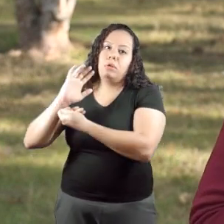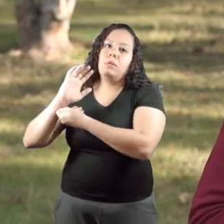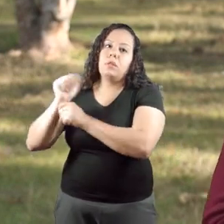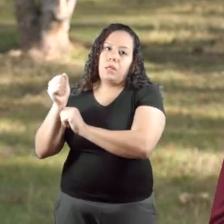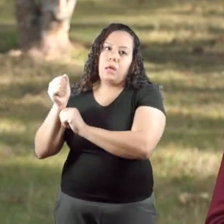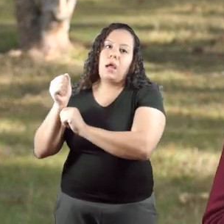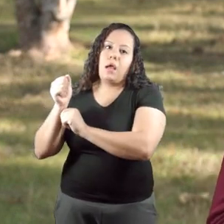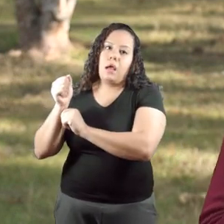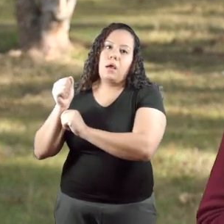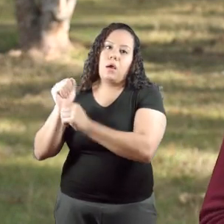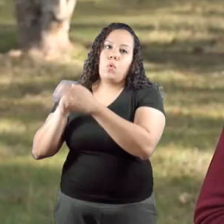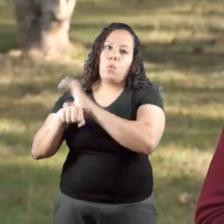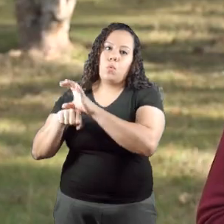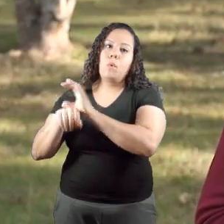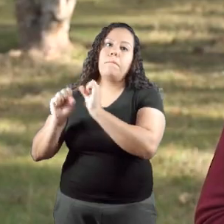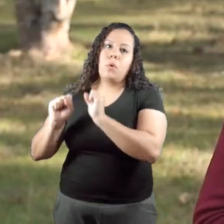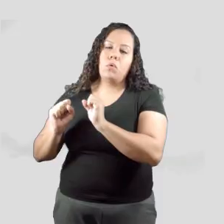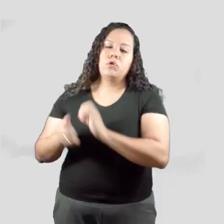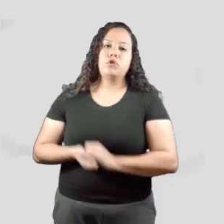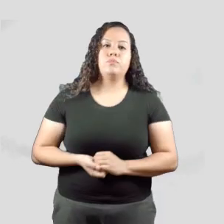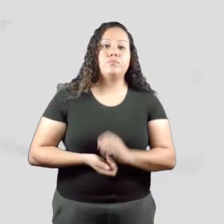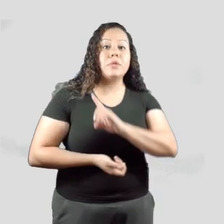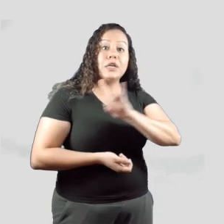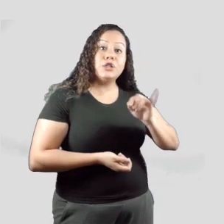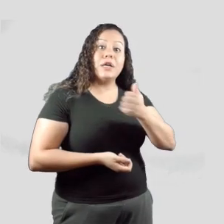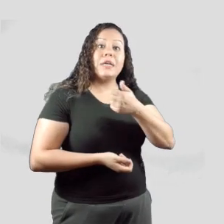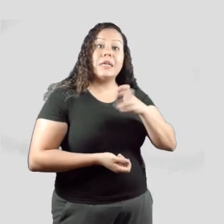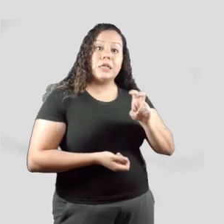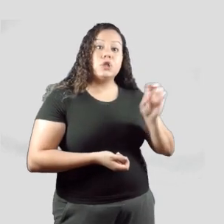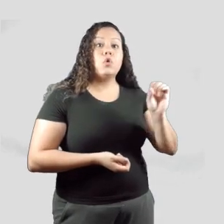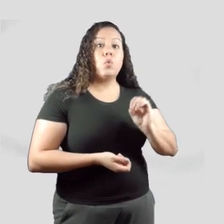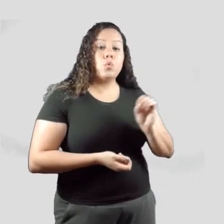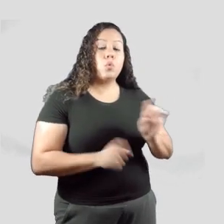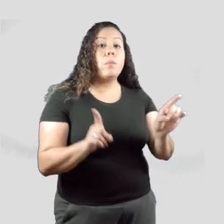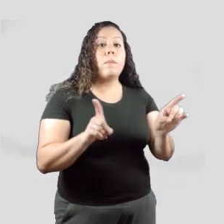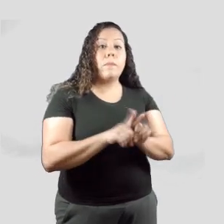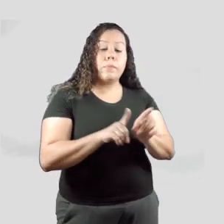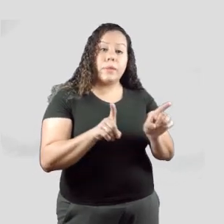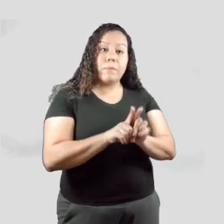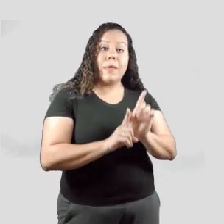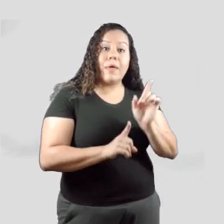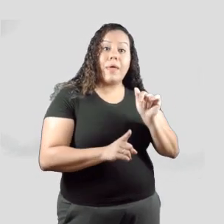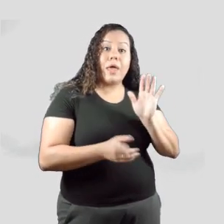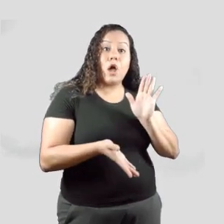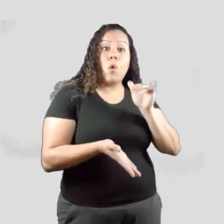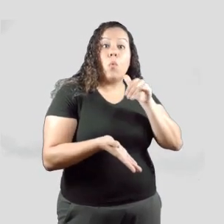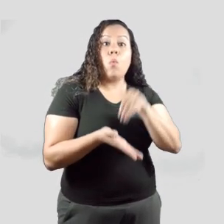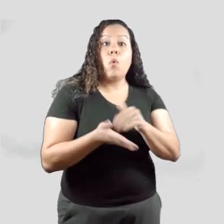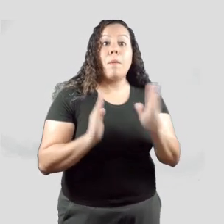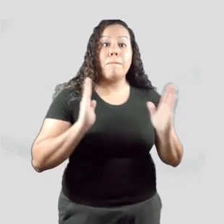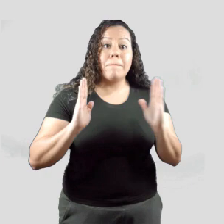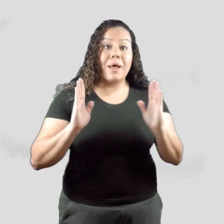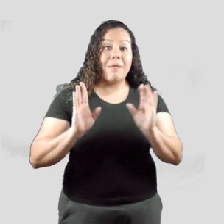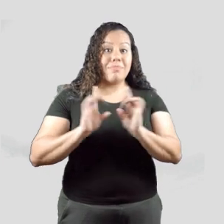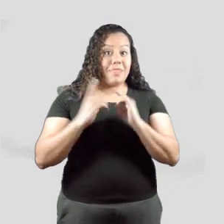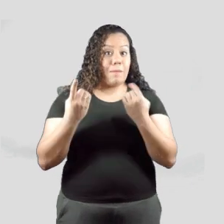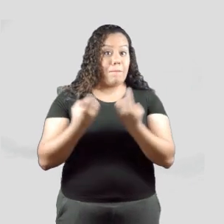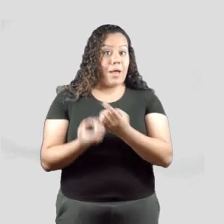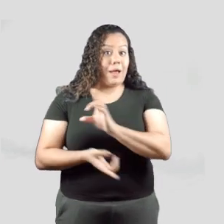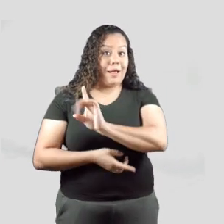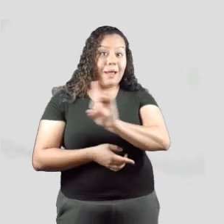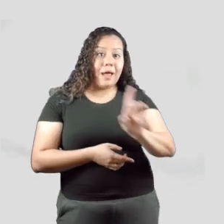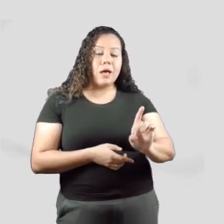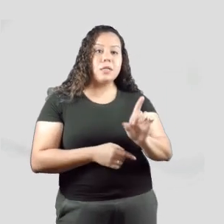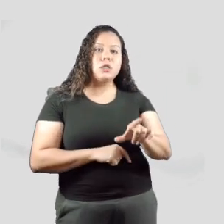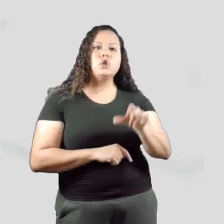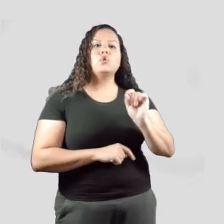possibilidade de fazer o pedido de trancamento de curso. No dia 15 de outubro, também será o último prazo para